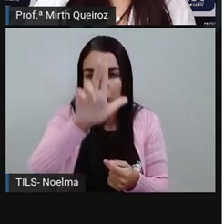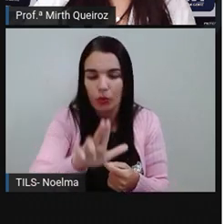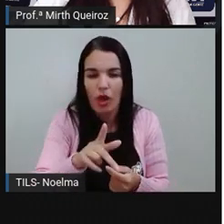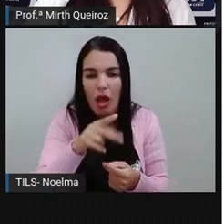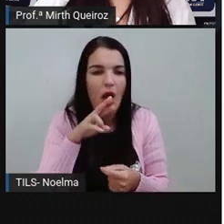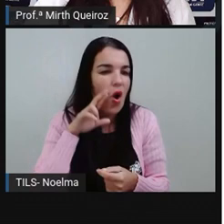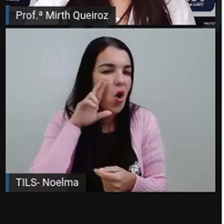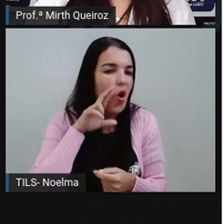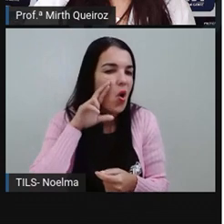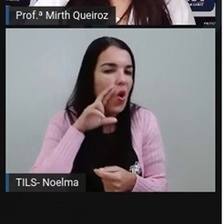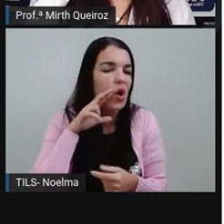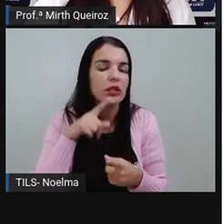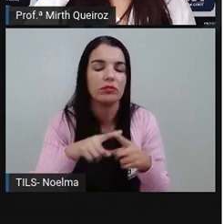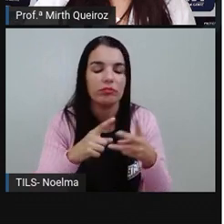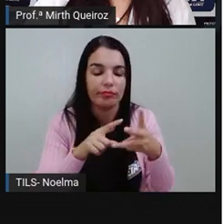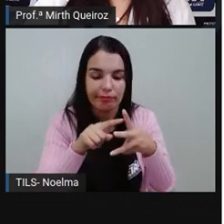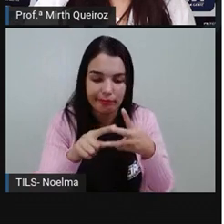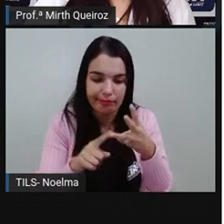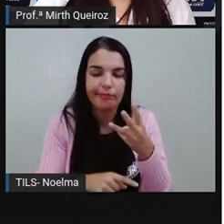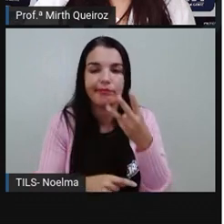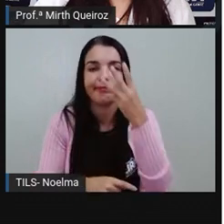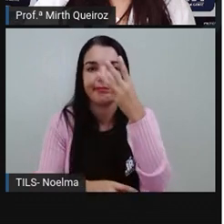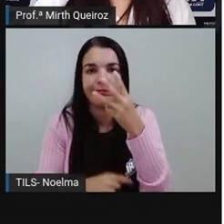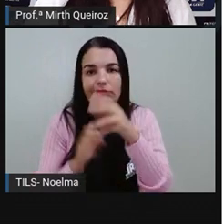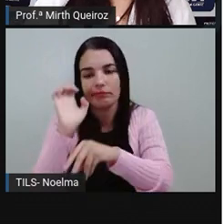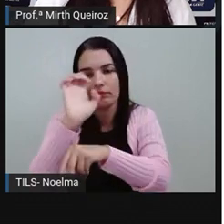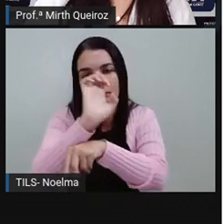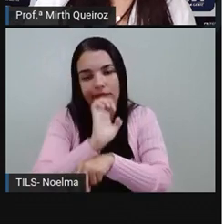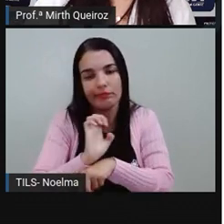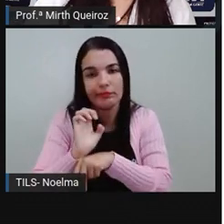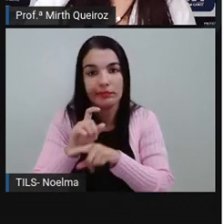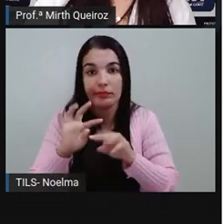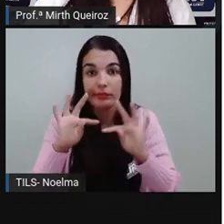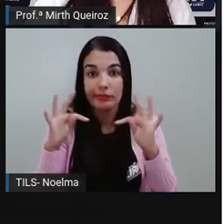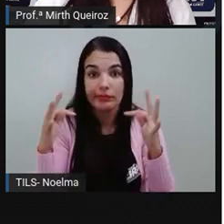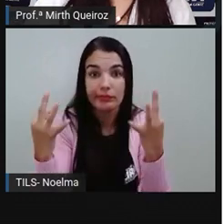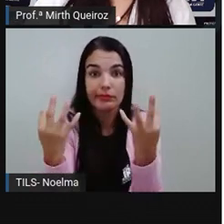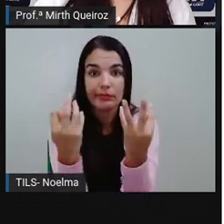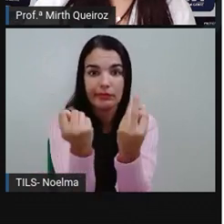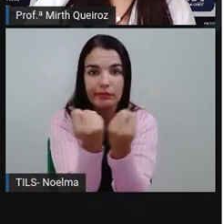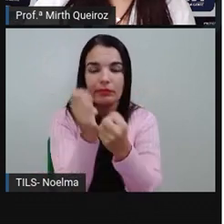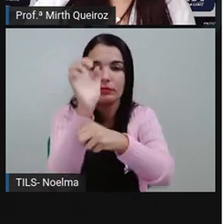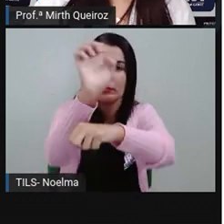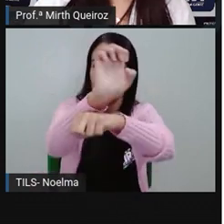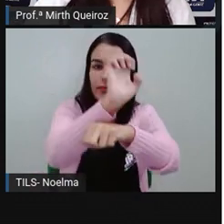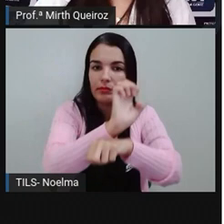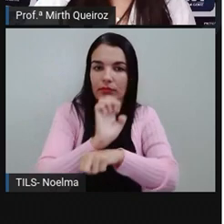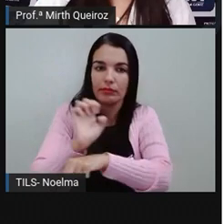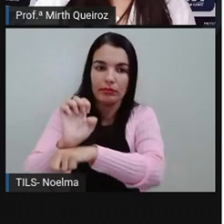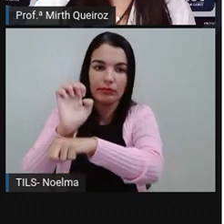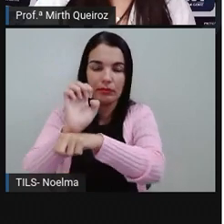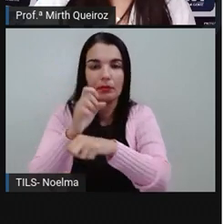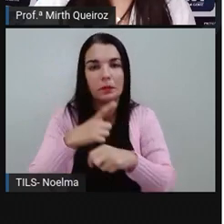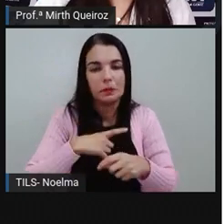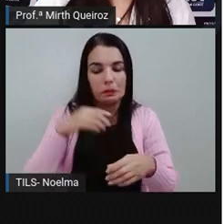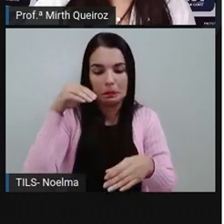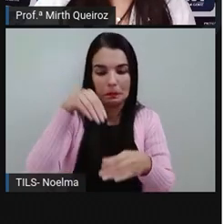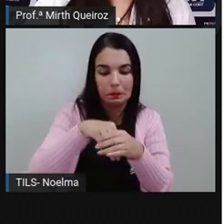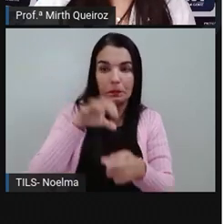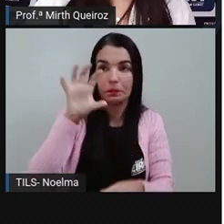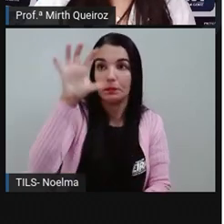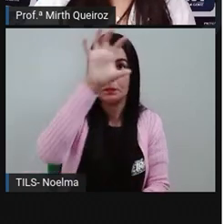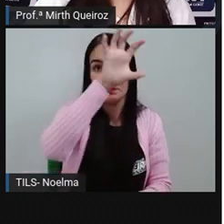Paraná, Santa Catarina e Rio Grande do Sul. Então, todos esses estados dentro dessas